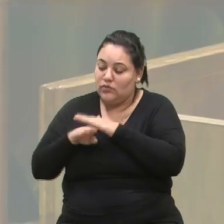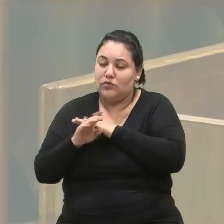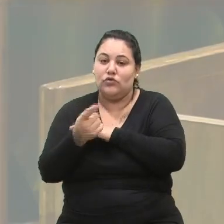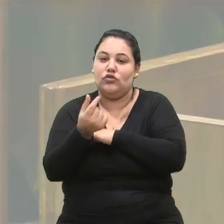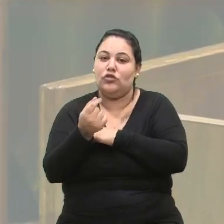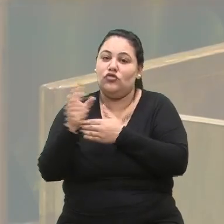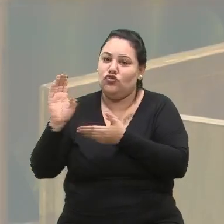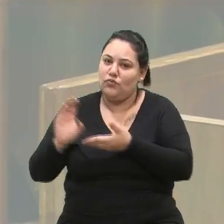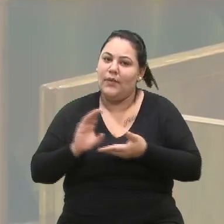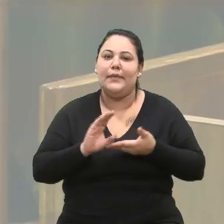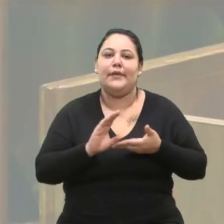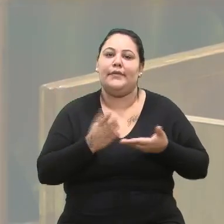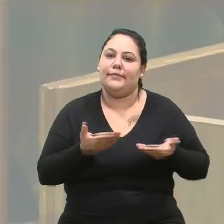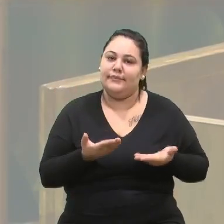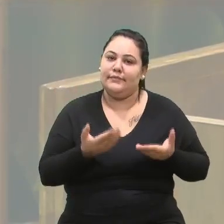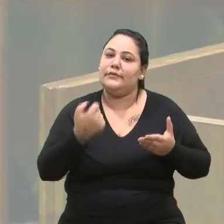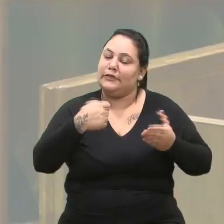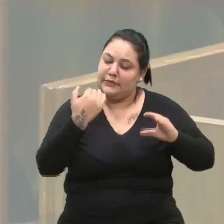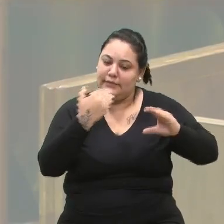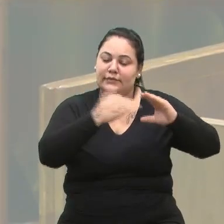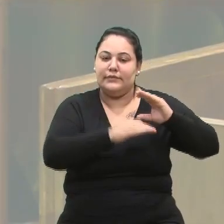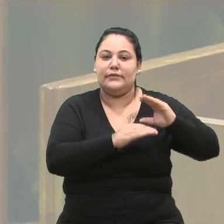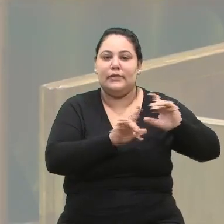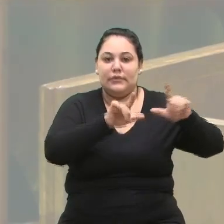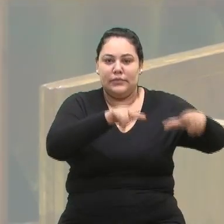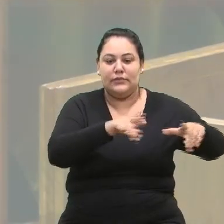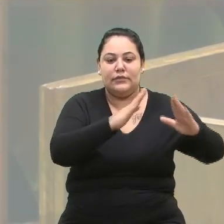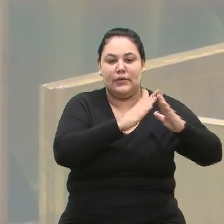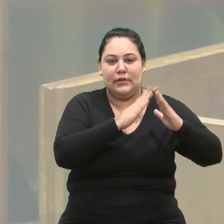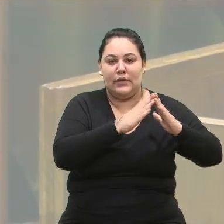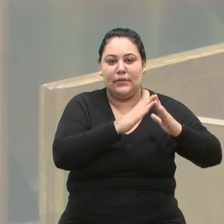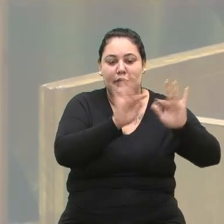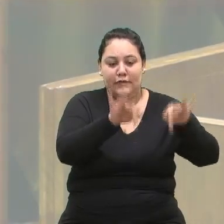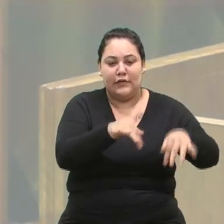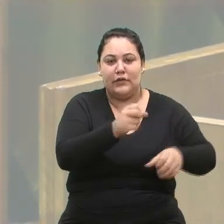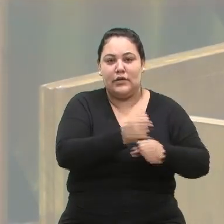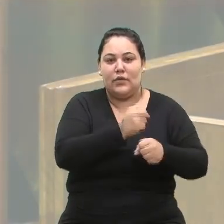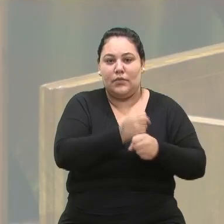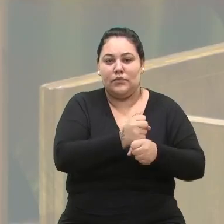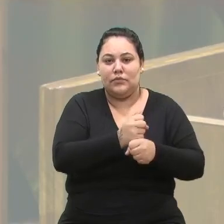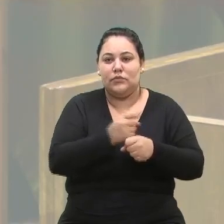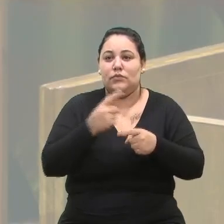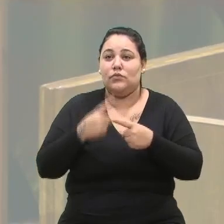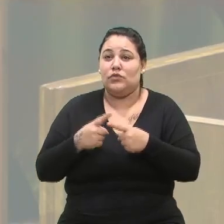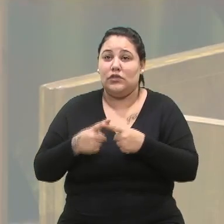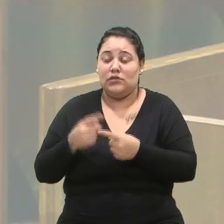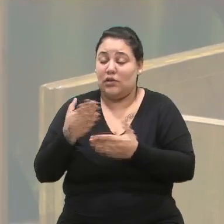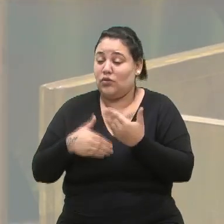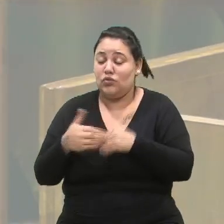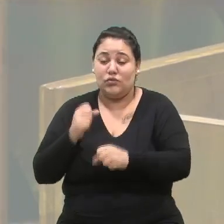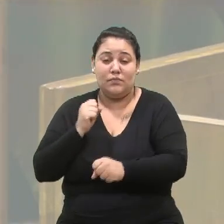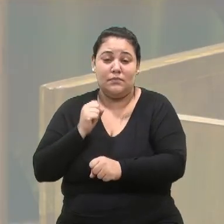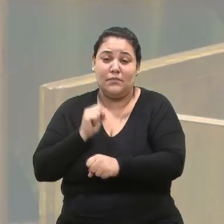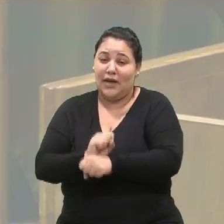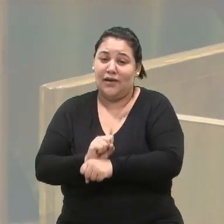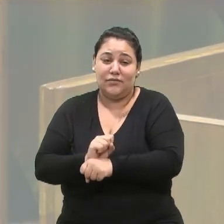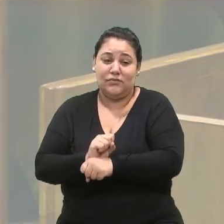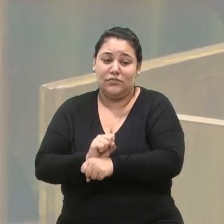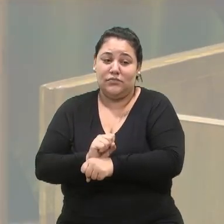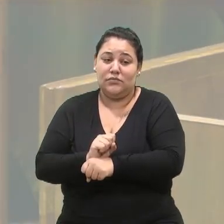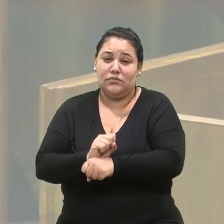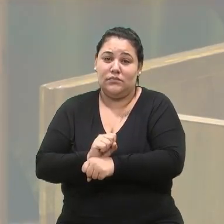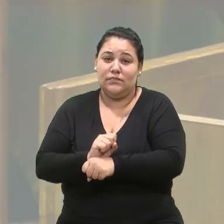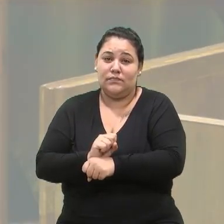emenda parlamentar, que repasse esse dinheiro para a finalização dessa obra. Porque a obra está totalmente parada. A